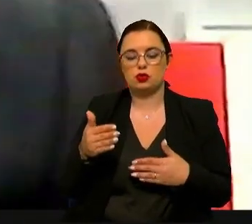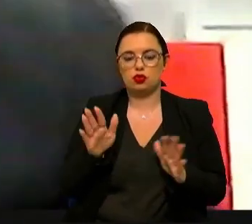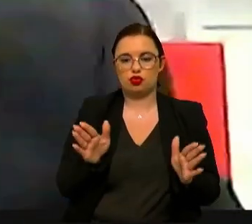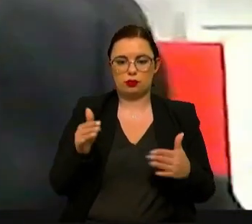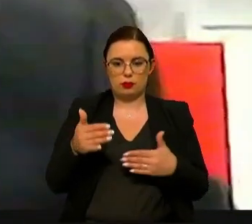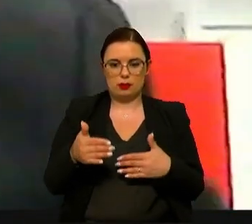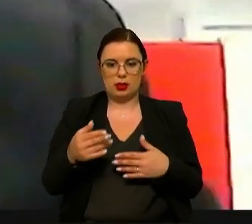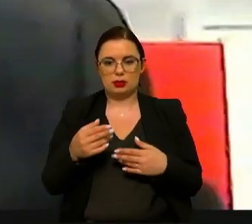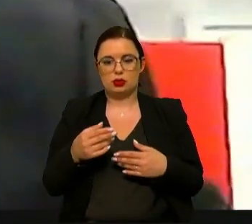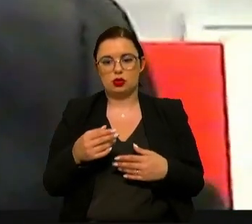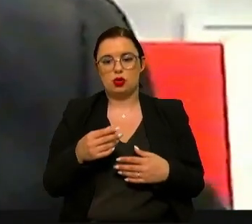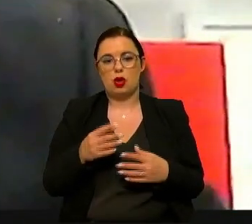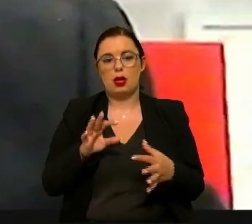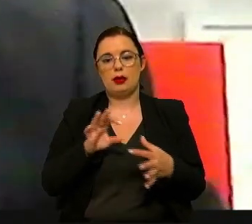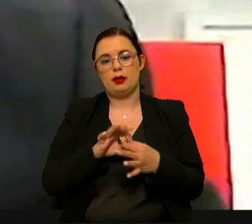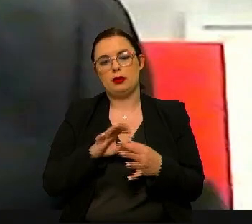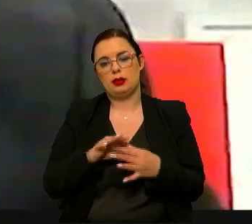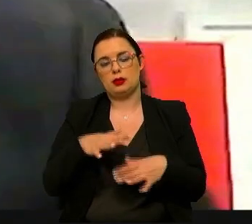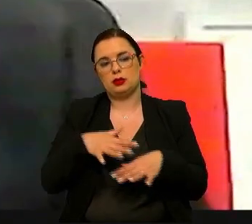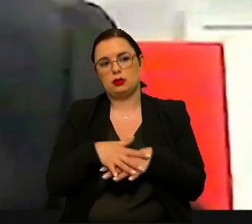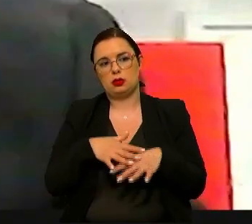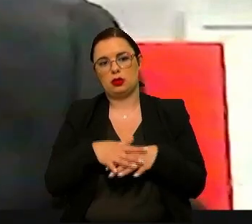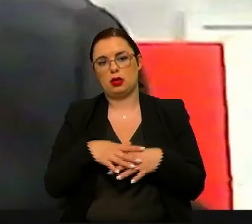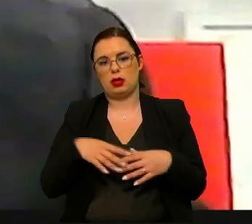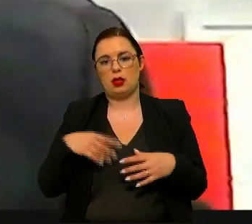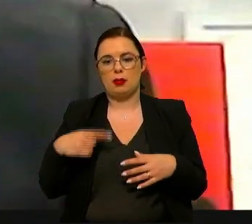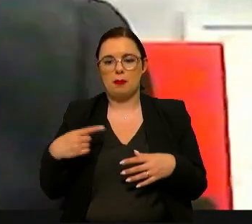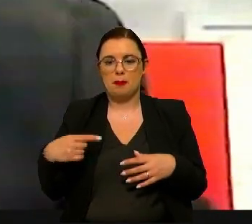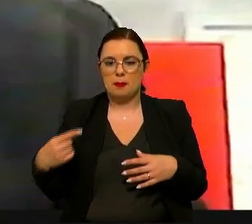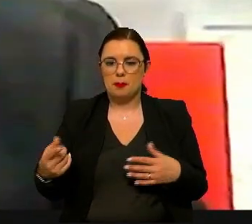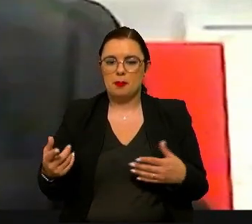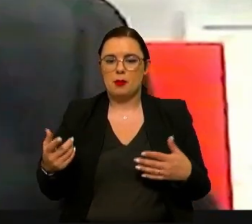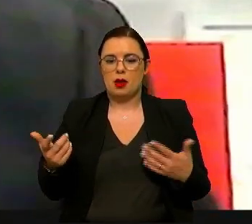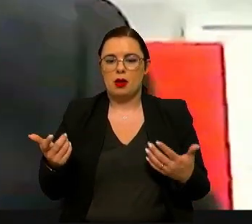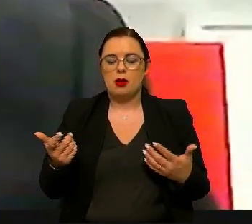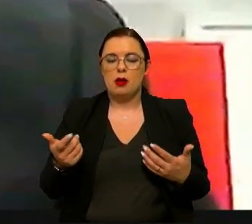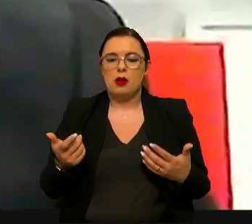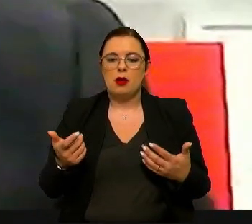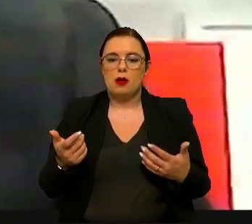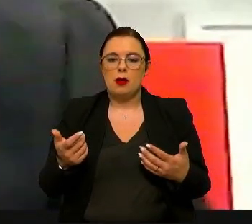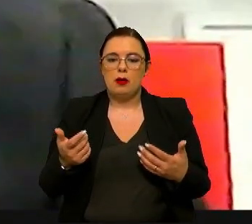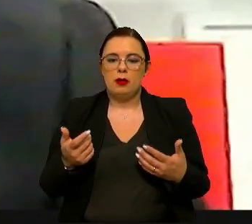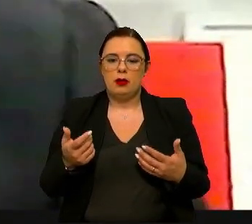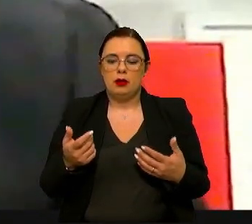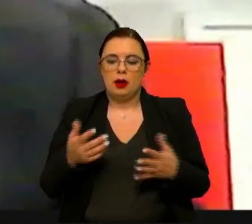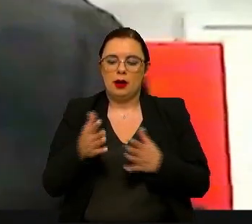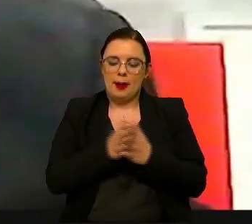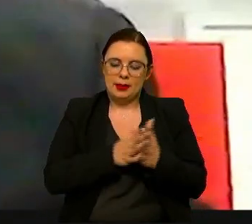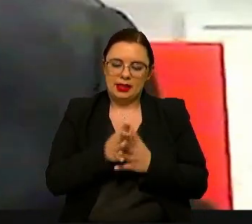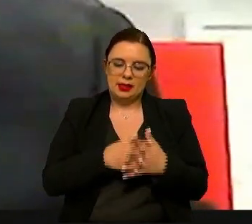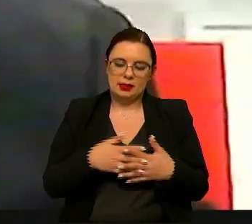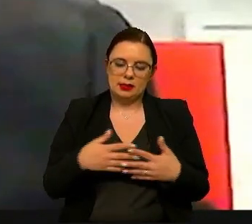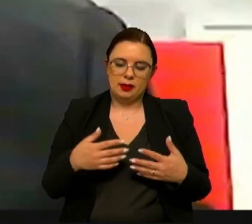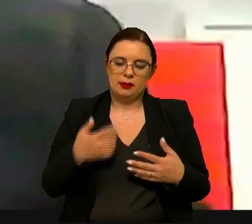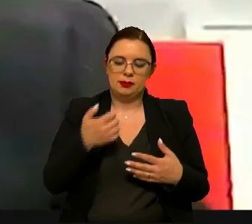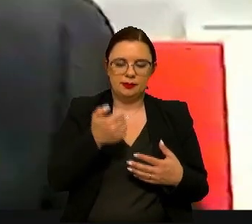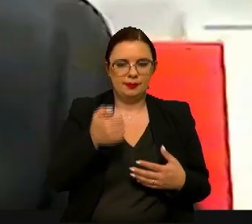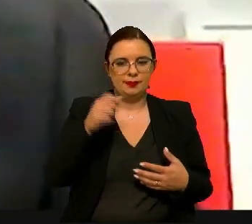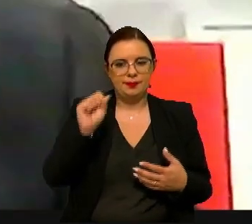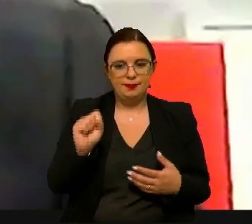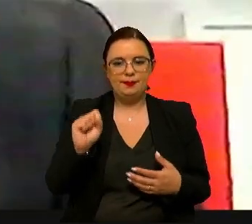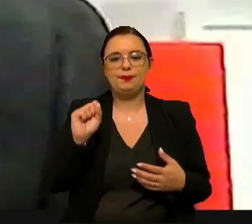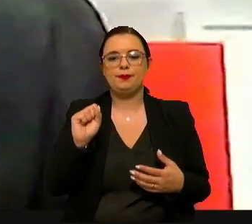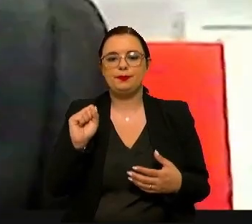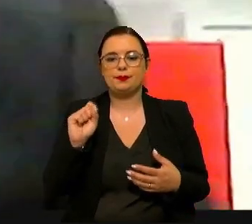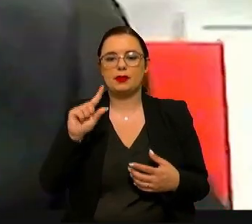com a nossa rede de área mais remota ou seja a questão da aplicação quer do 5G quer